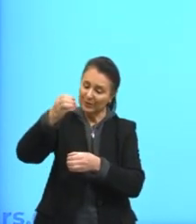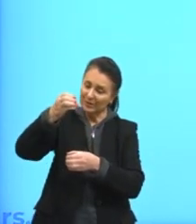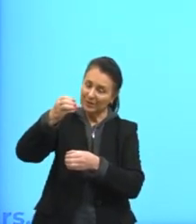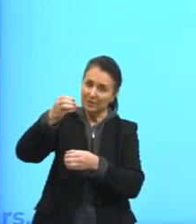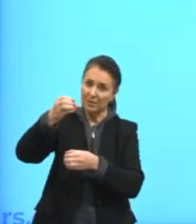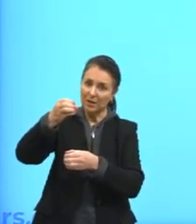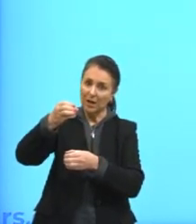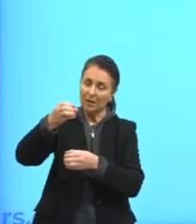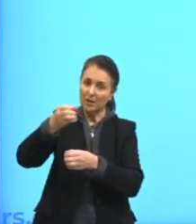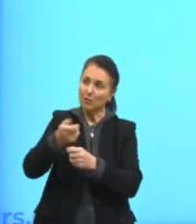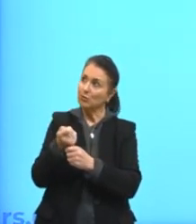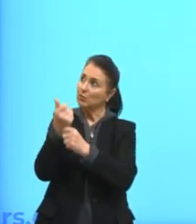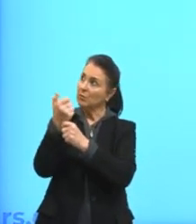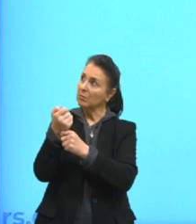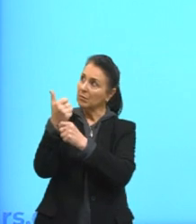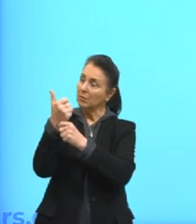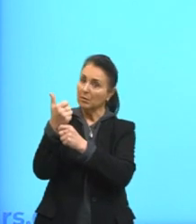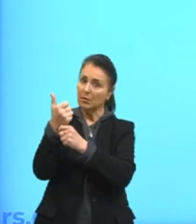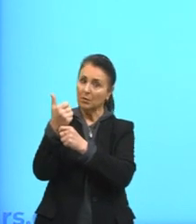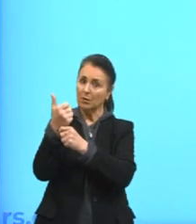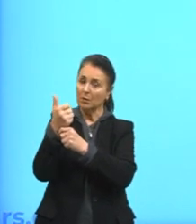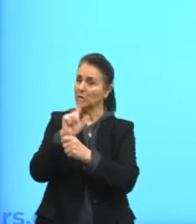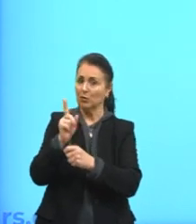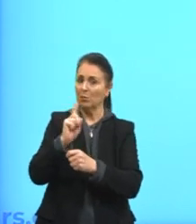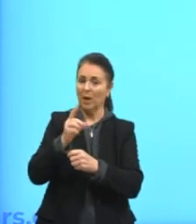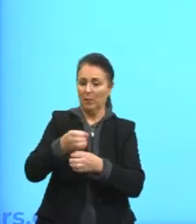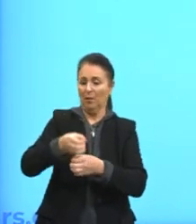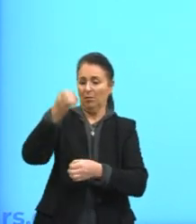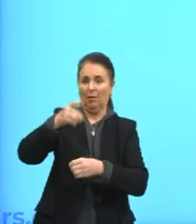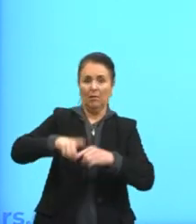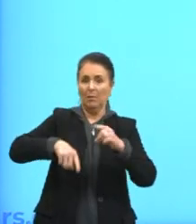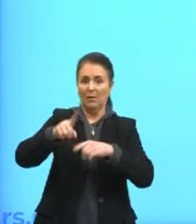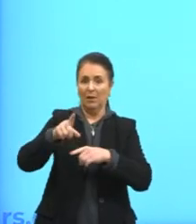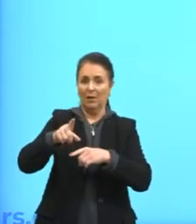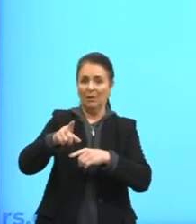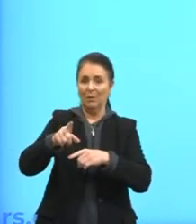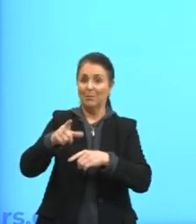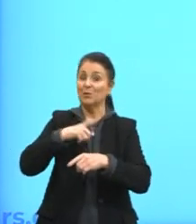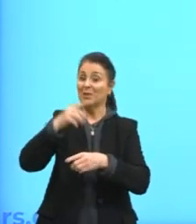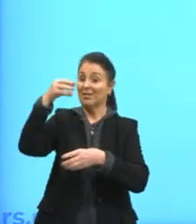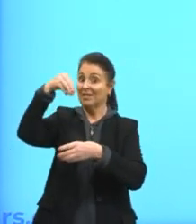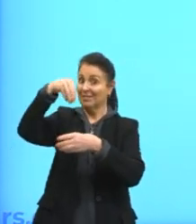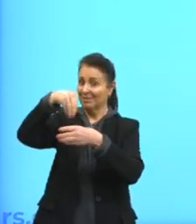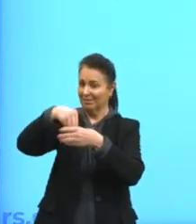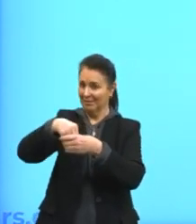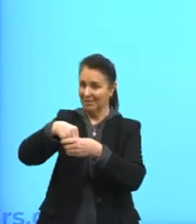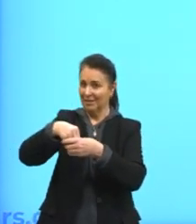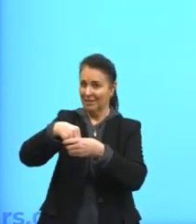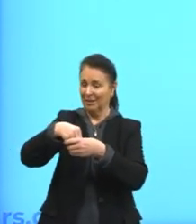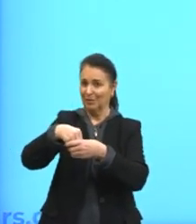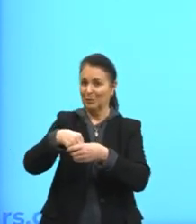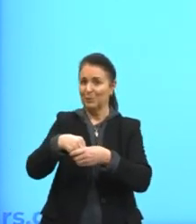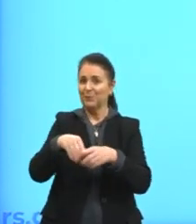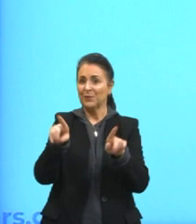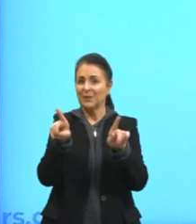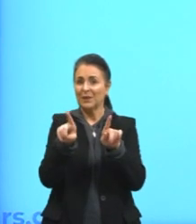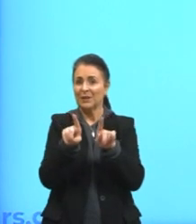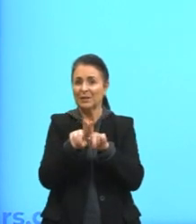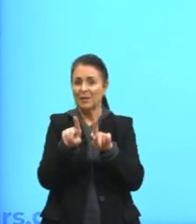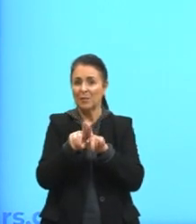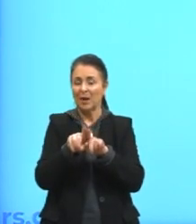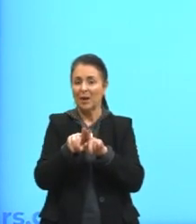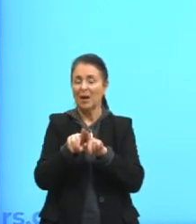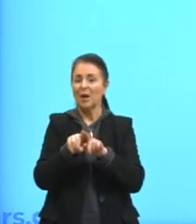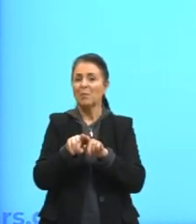taça. A gente bebe o conteúdo. O lugar pelo produto. Para comemorar, compraram